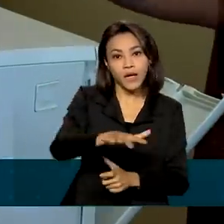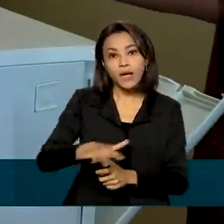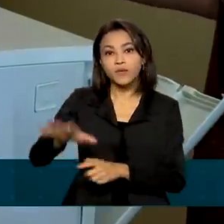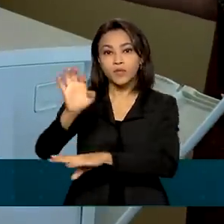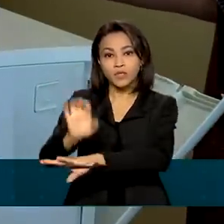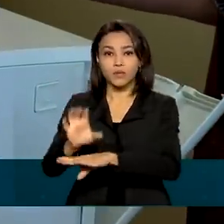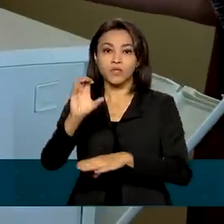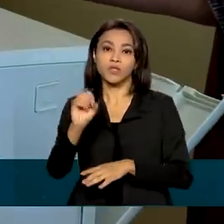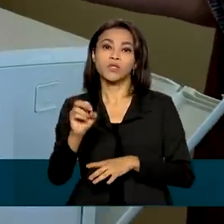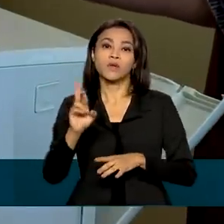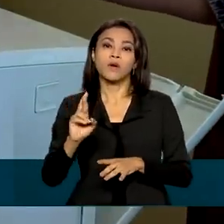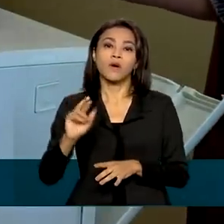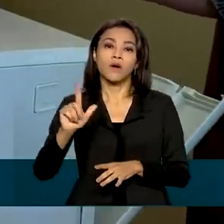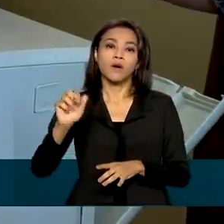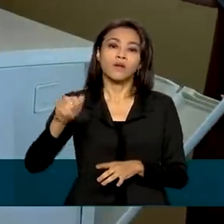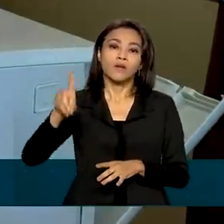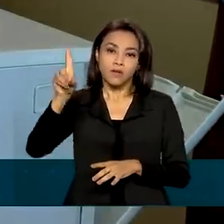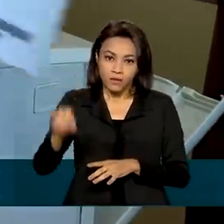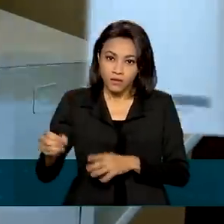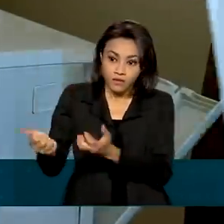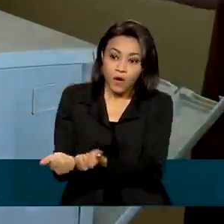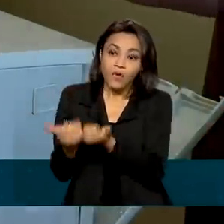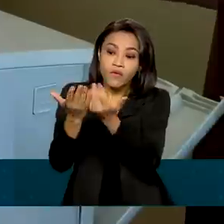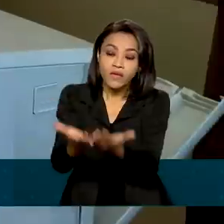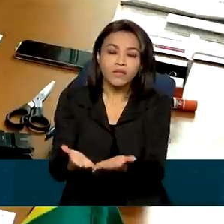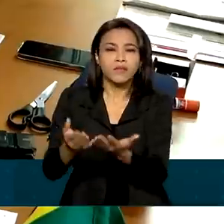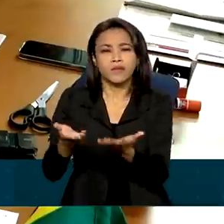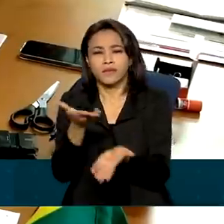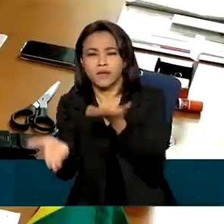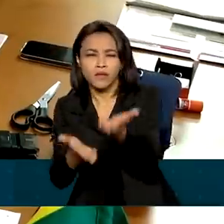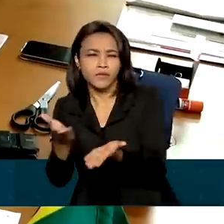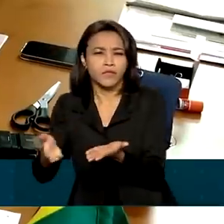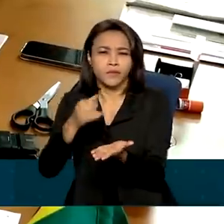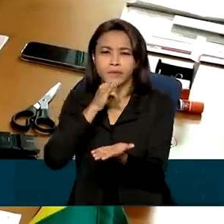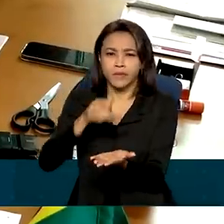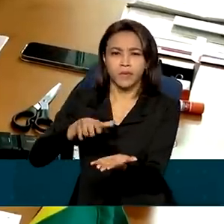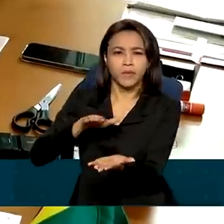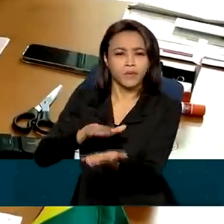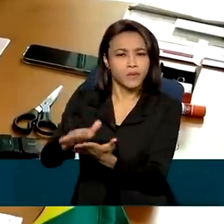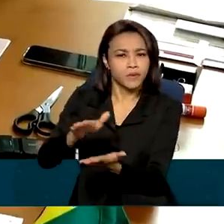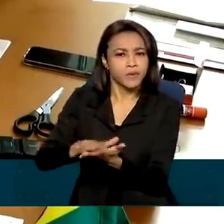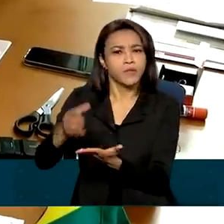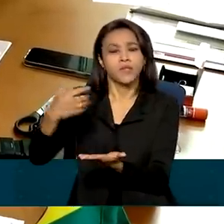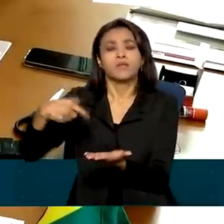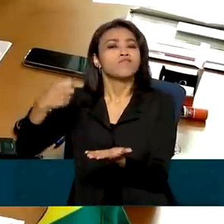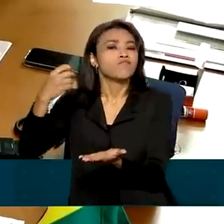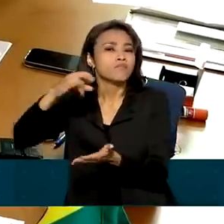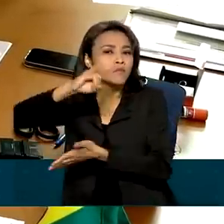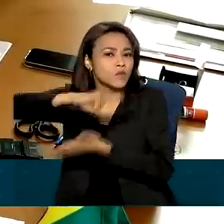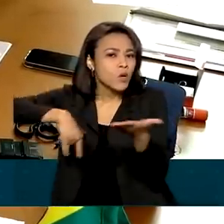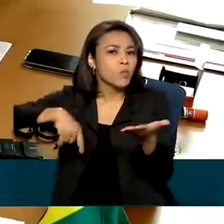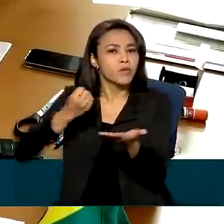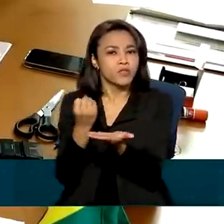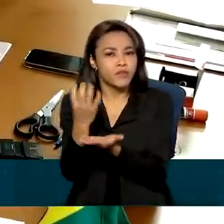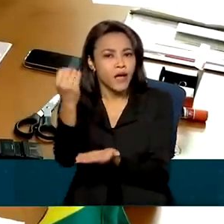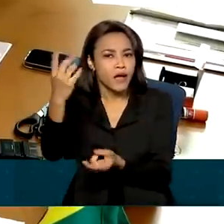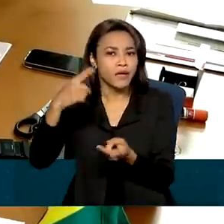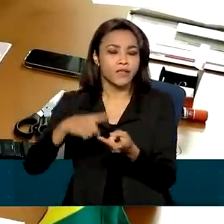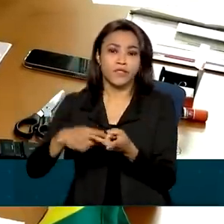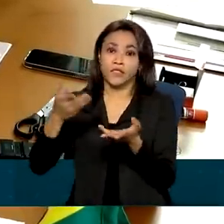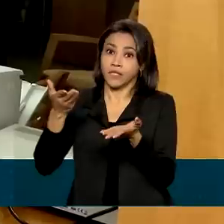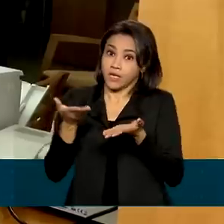repartição vai oferecer serviços essenciais, como emissão de documentos de viagem, registros civis e